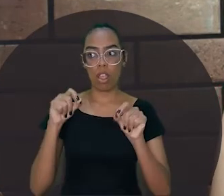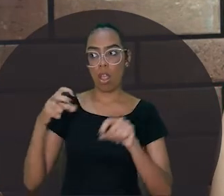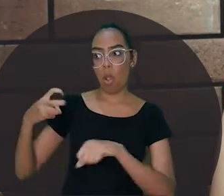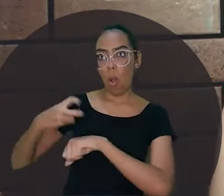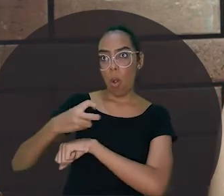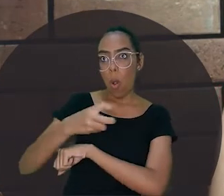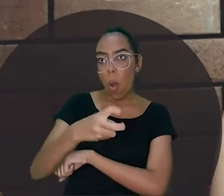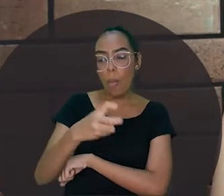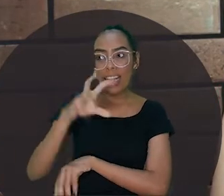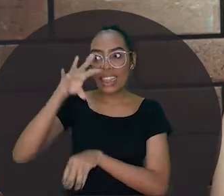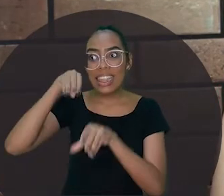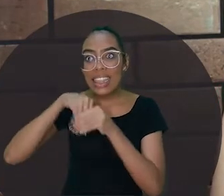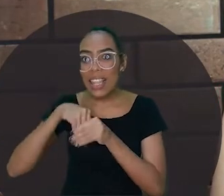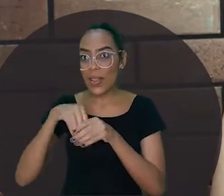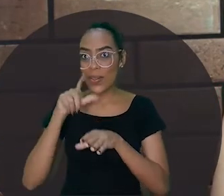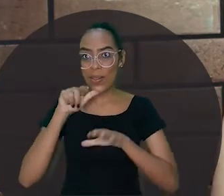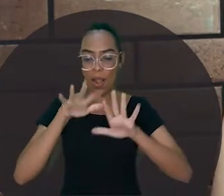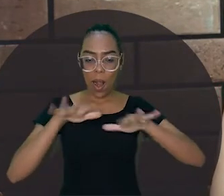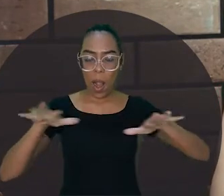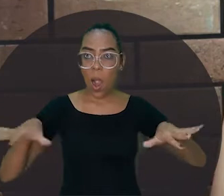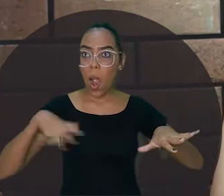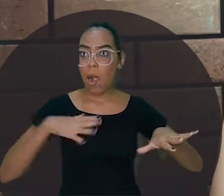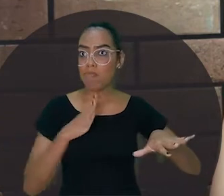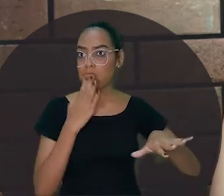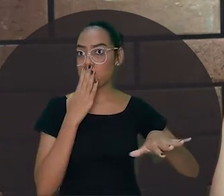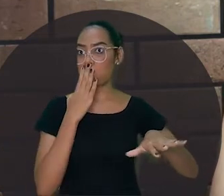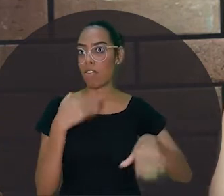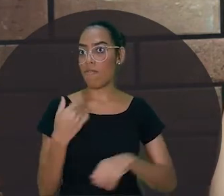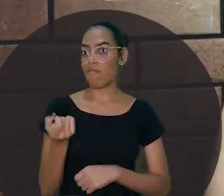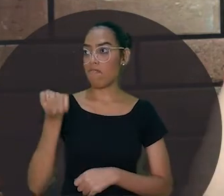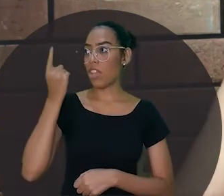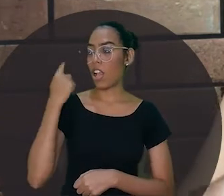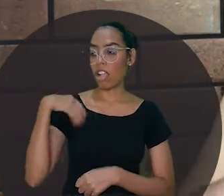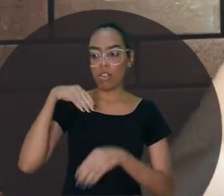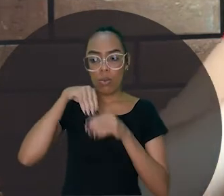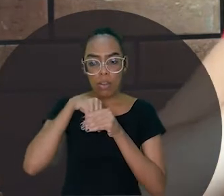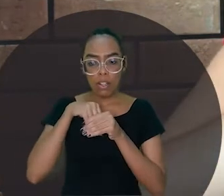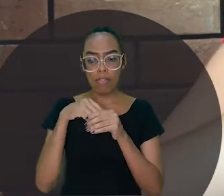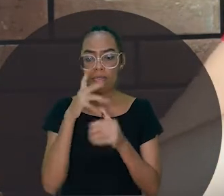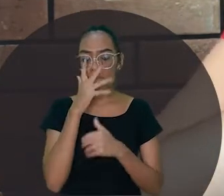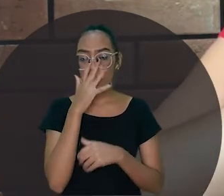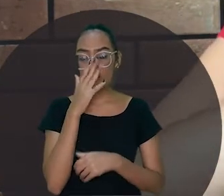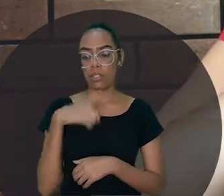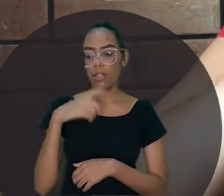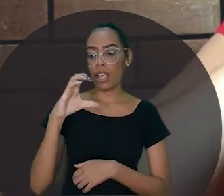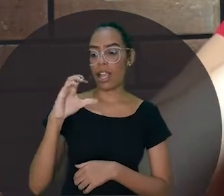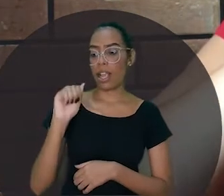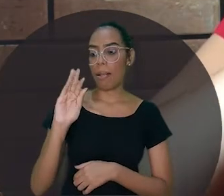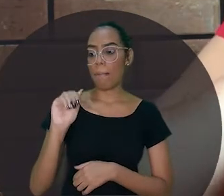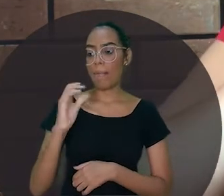cobra que ficava dentro de um rio. E ela guardava a noite como se fosse dentro de uma